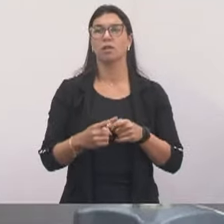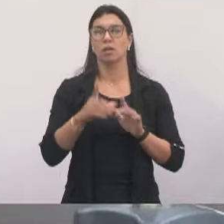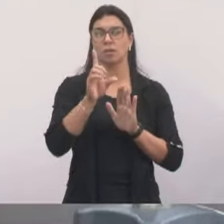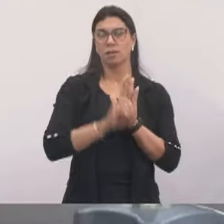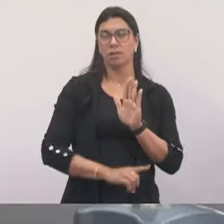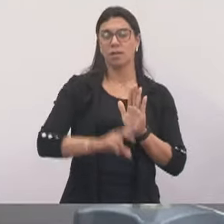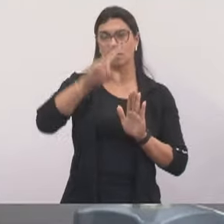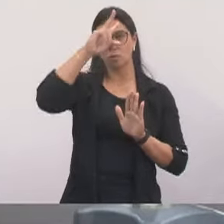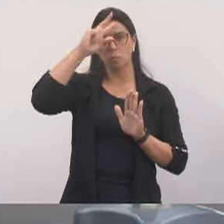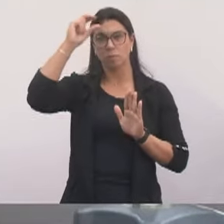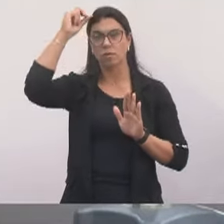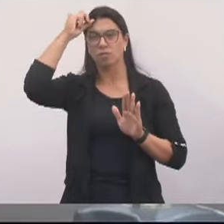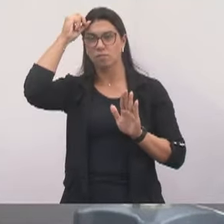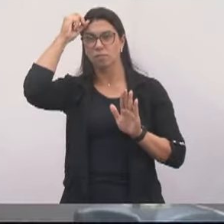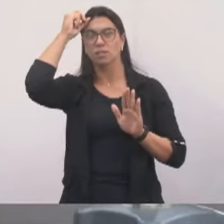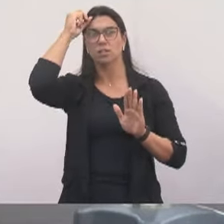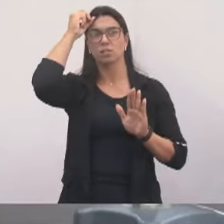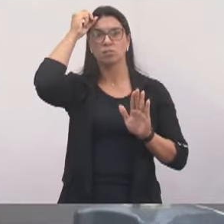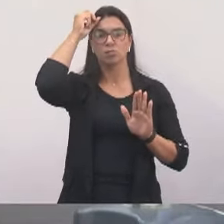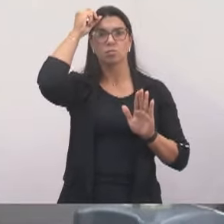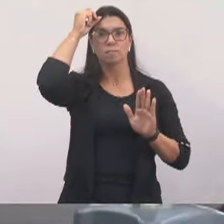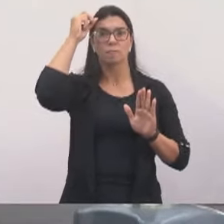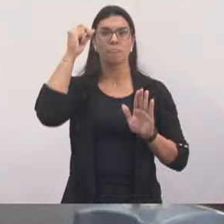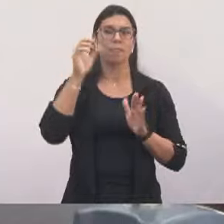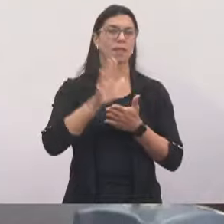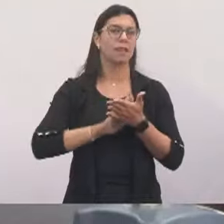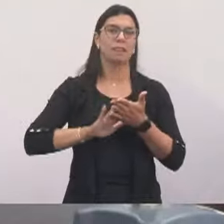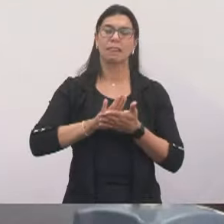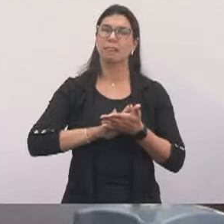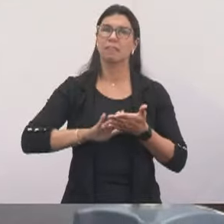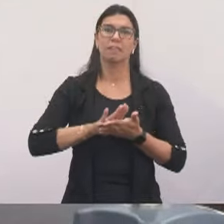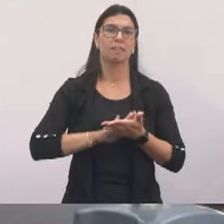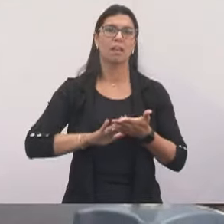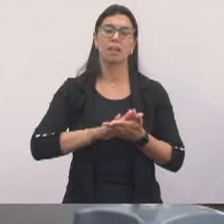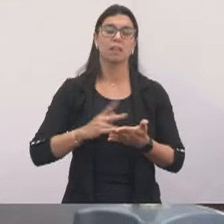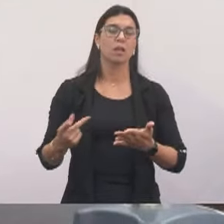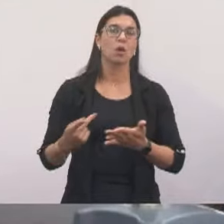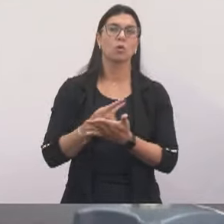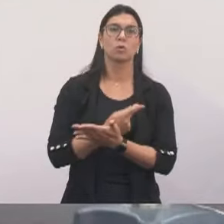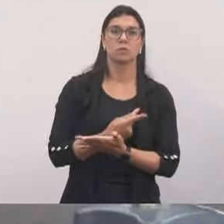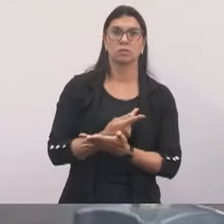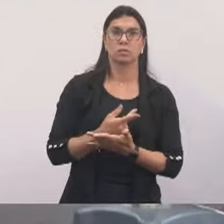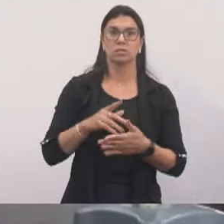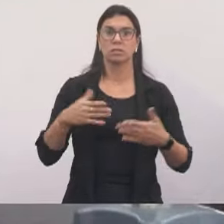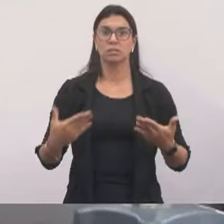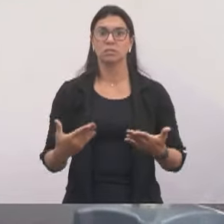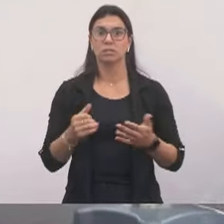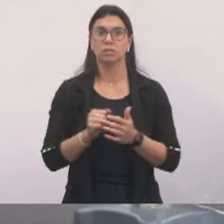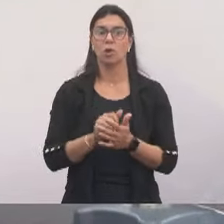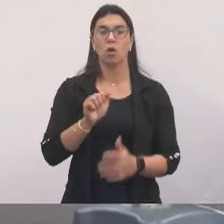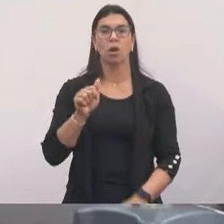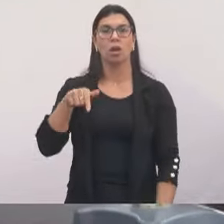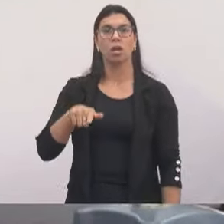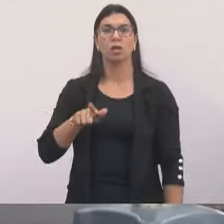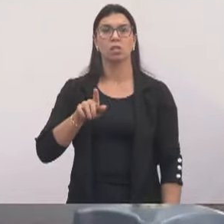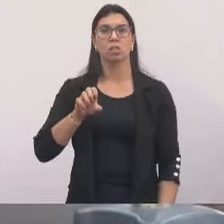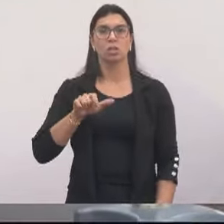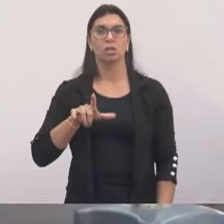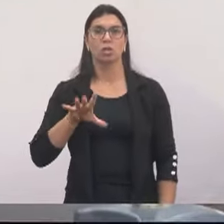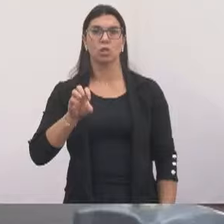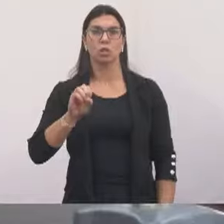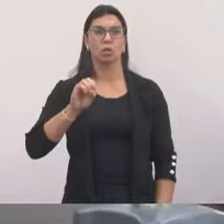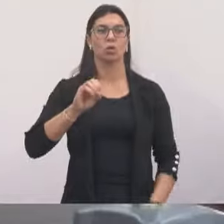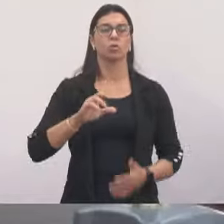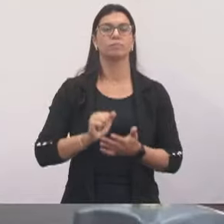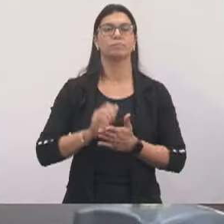decreto do Prefeito, de nada vale sobre a intervenção jurídica. Então, mando um abraço para o Ângelo e reconhecer aqui o